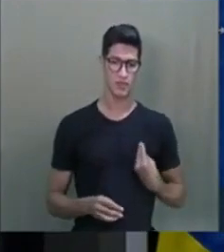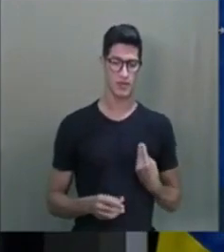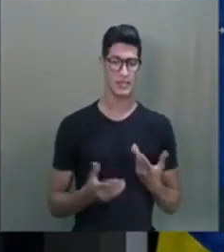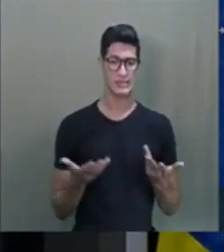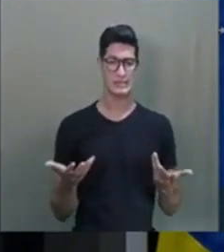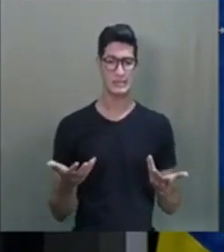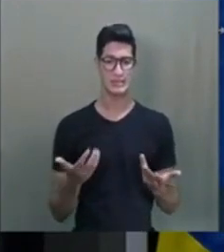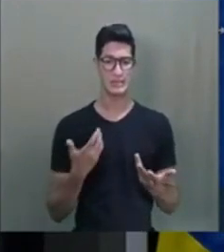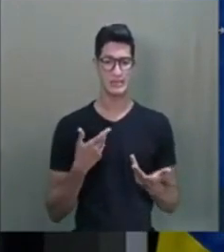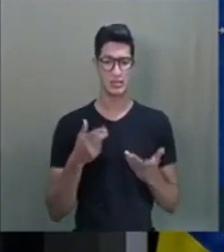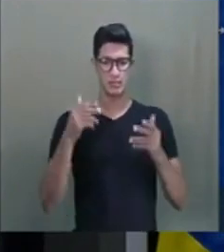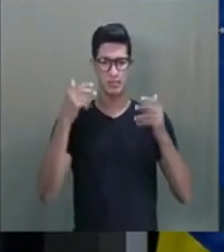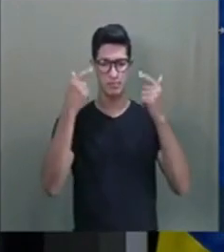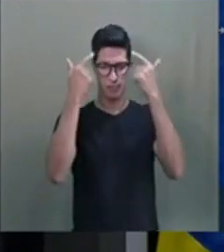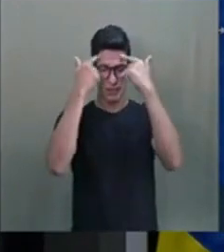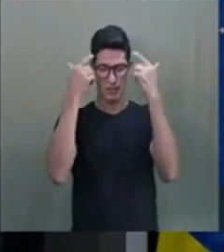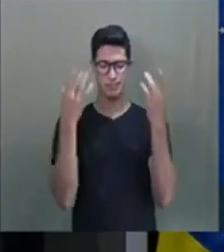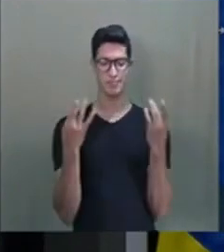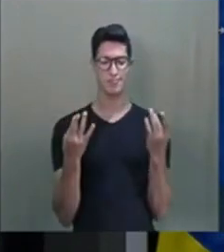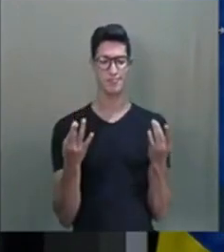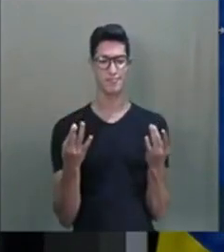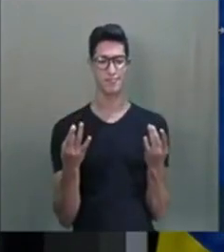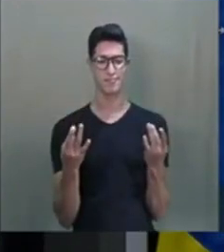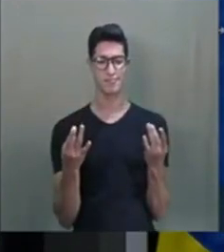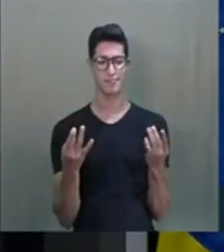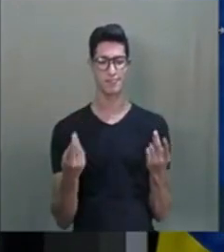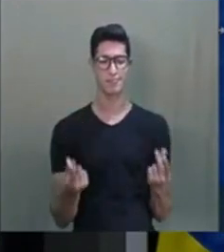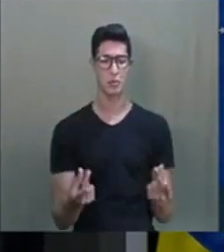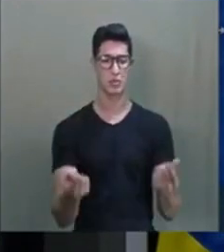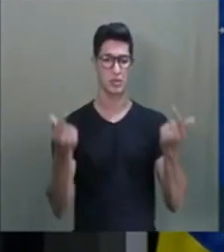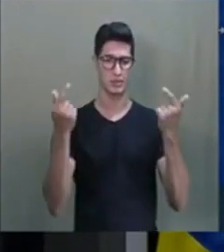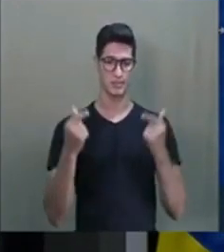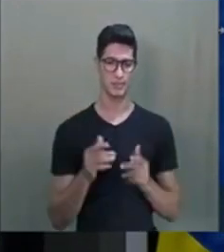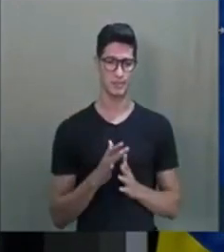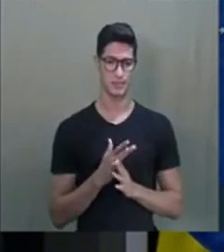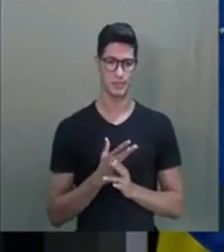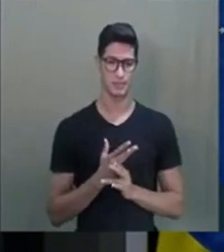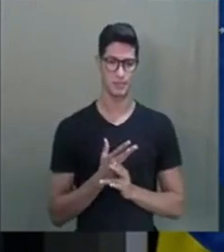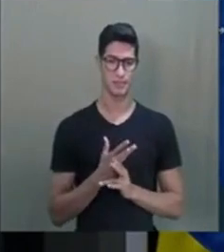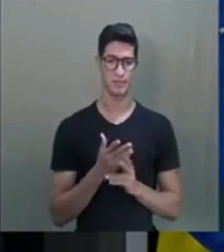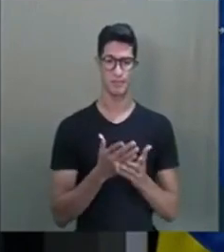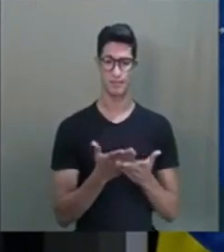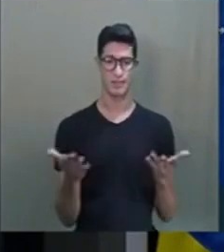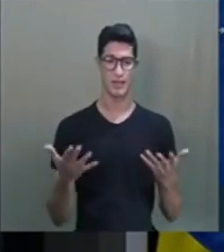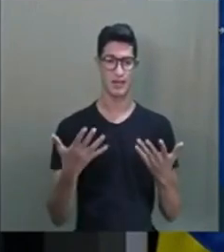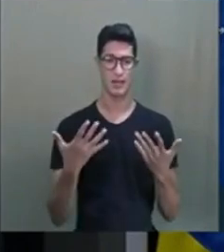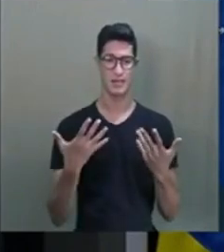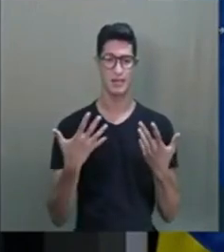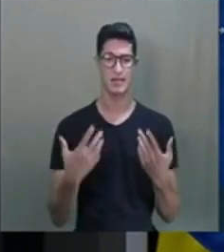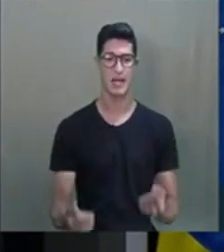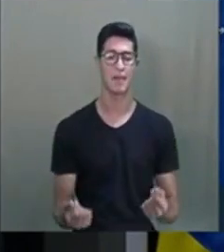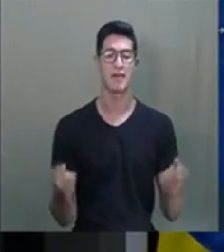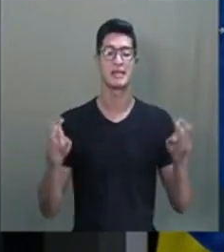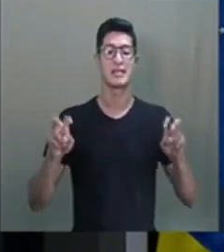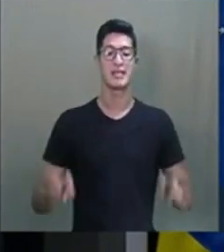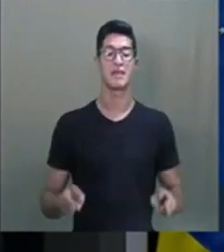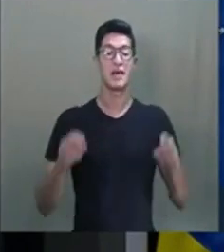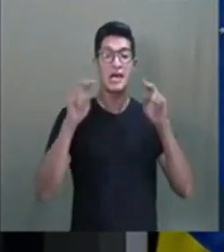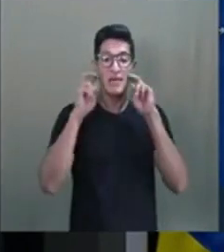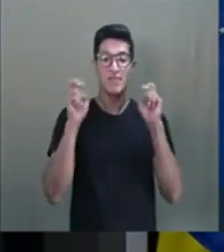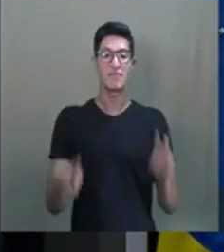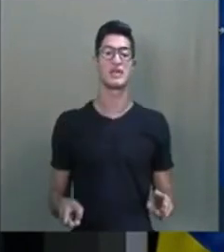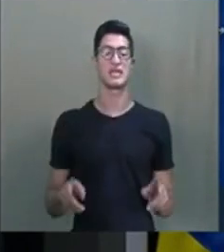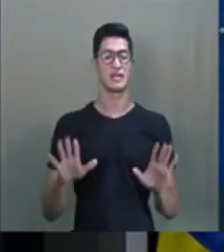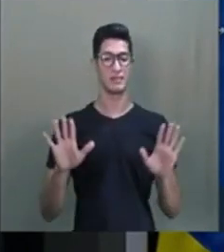estado de meditação contínuo, contínuo. Ele não sentava para meditar, ele vivia em